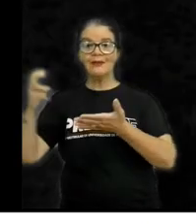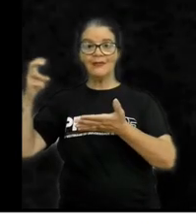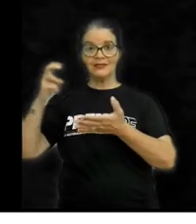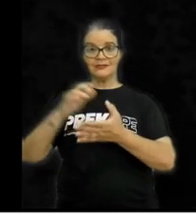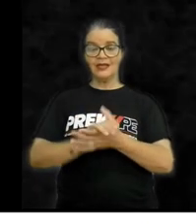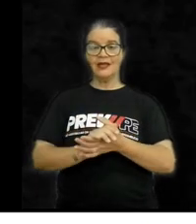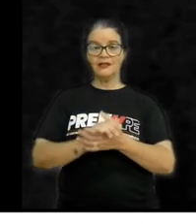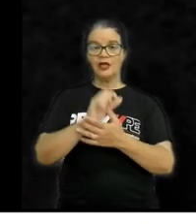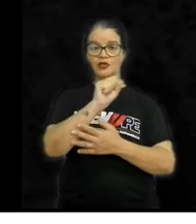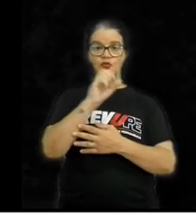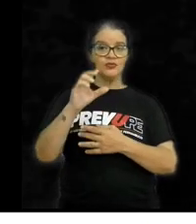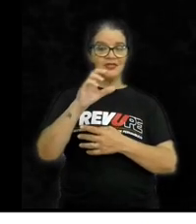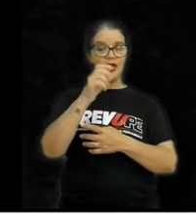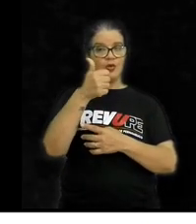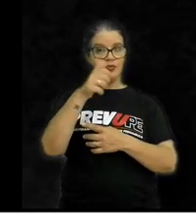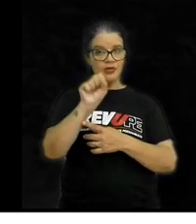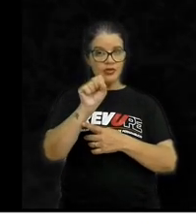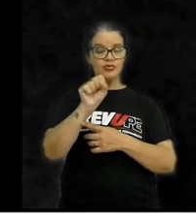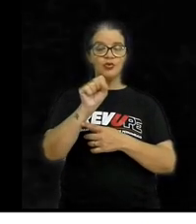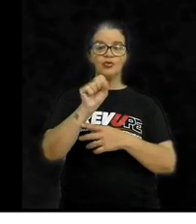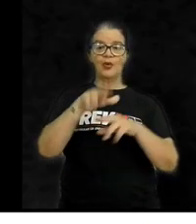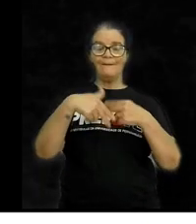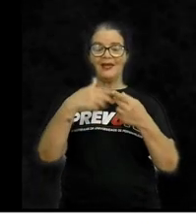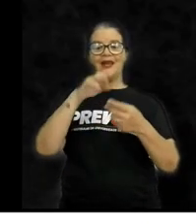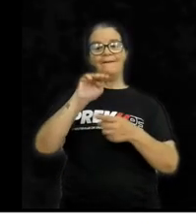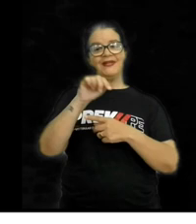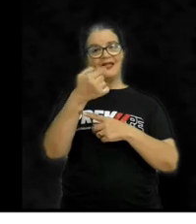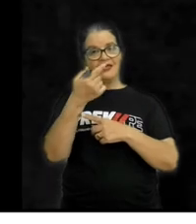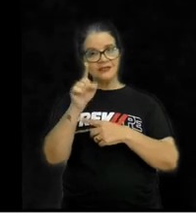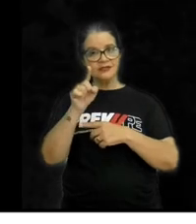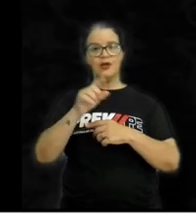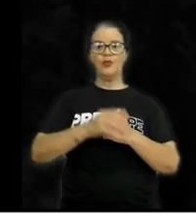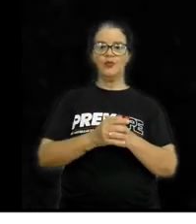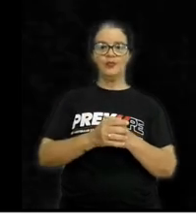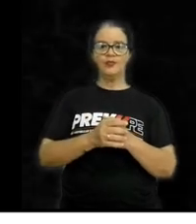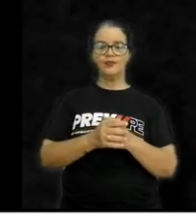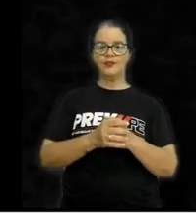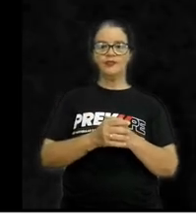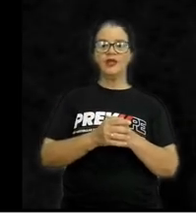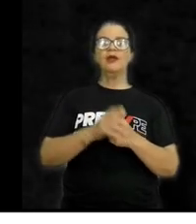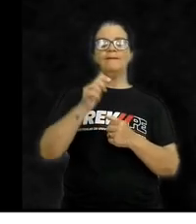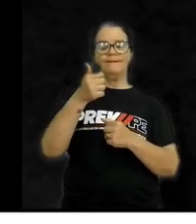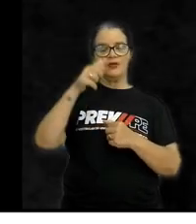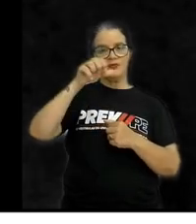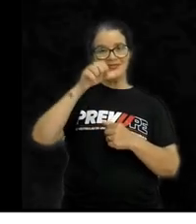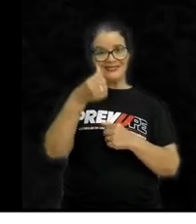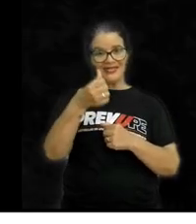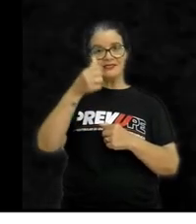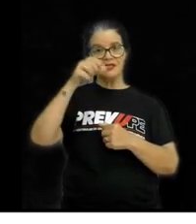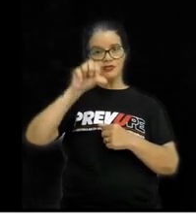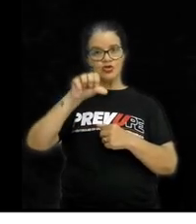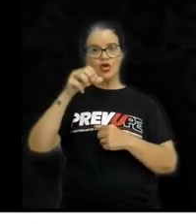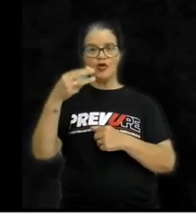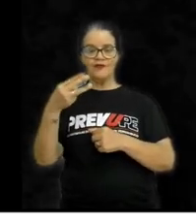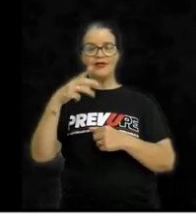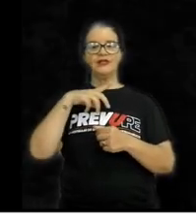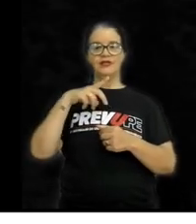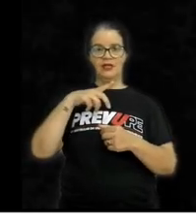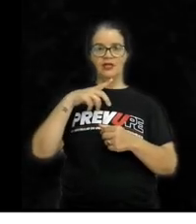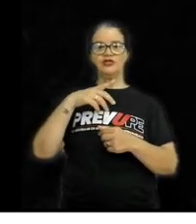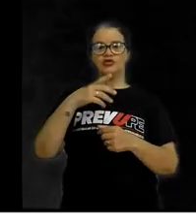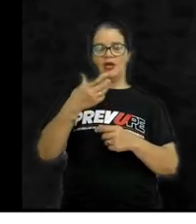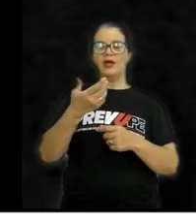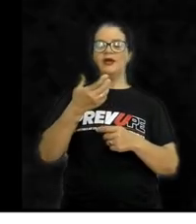do século XVIII pela mineração. Em 1693, abutantes